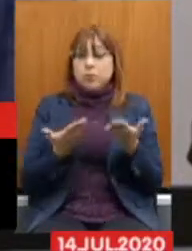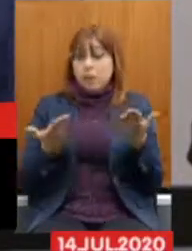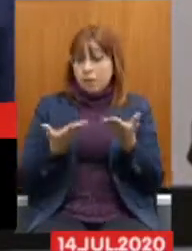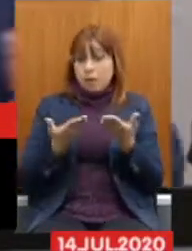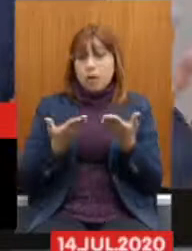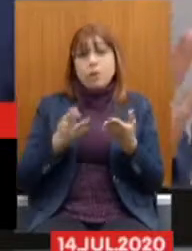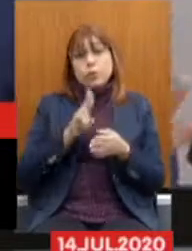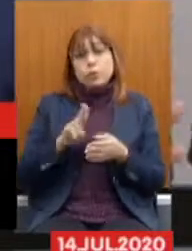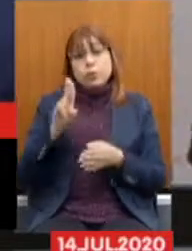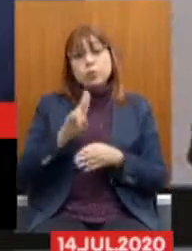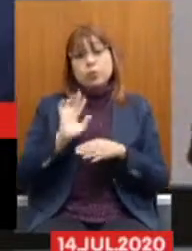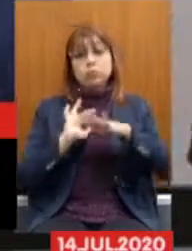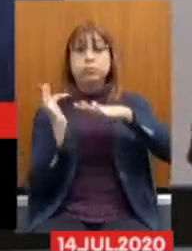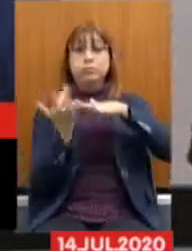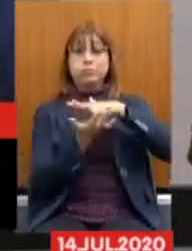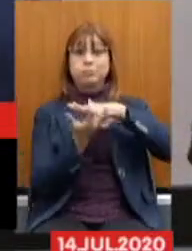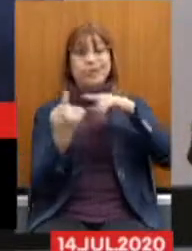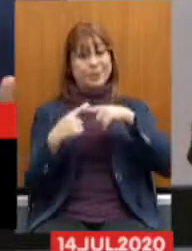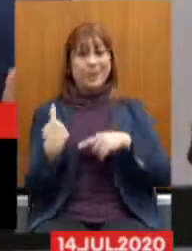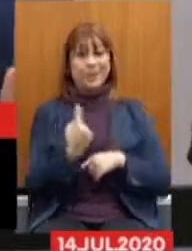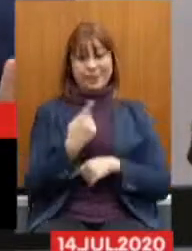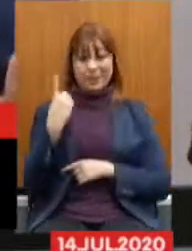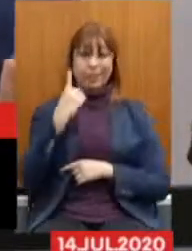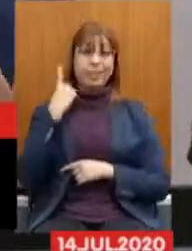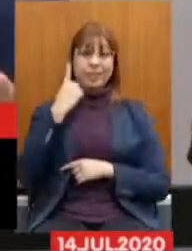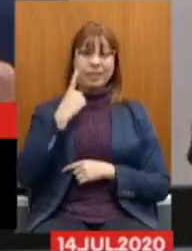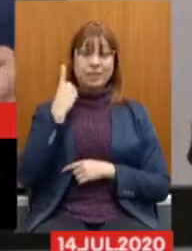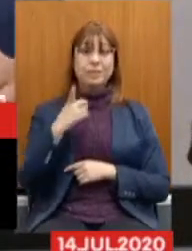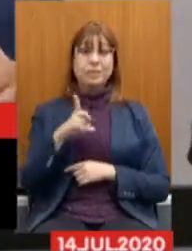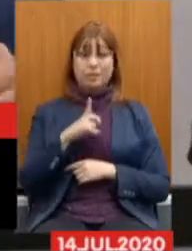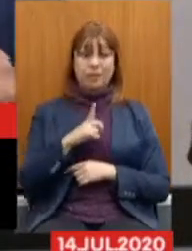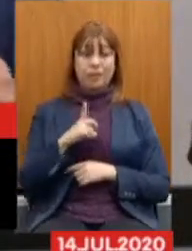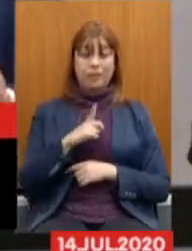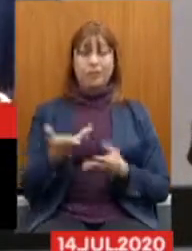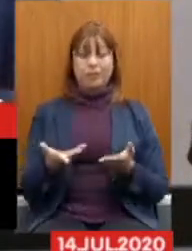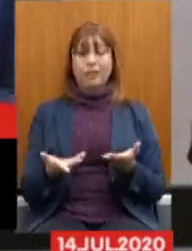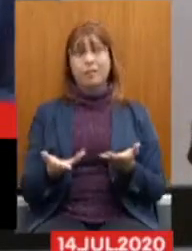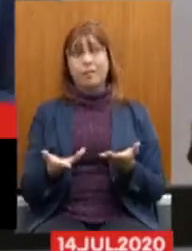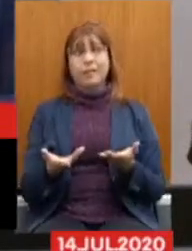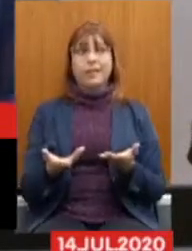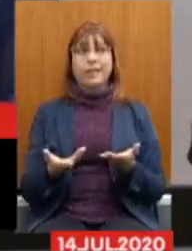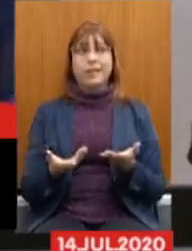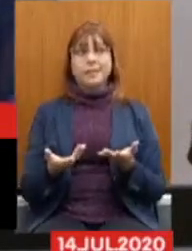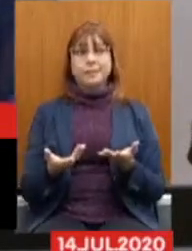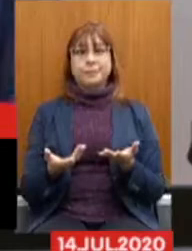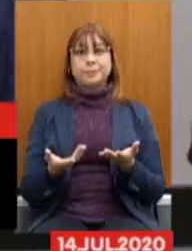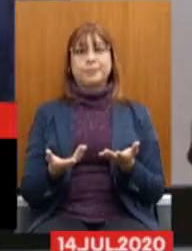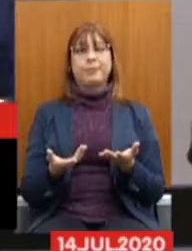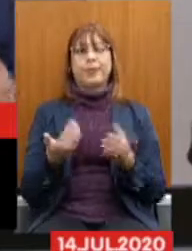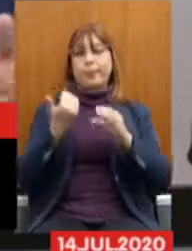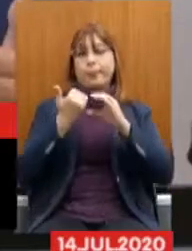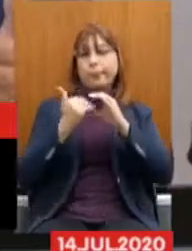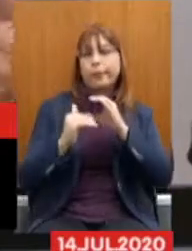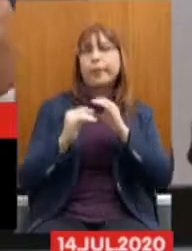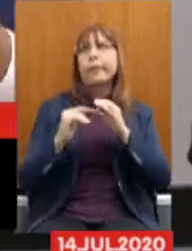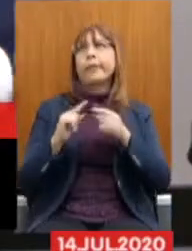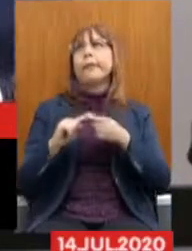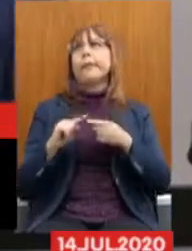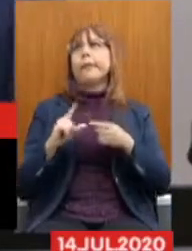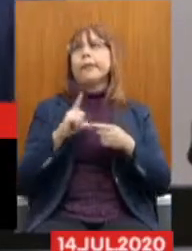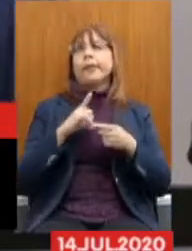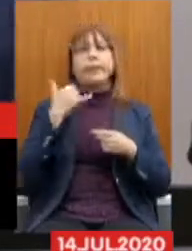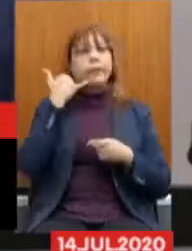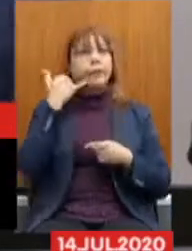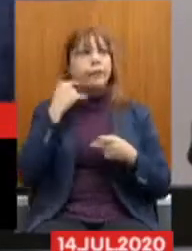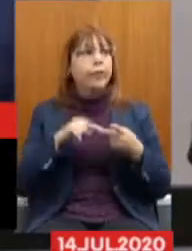pela rede social, porque todos nós, deputados, temos o nosso e-mail, o nosso